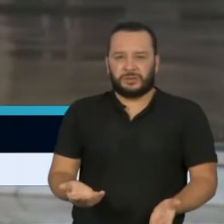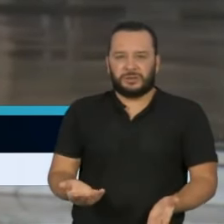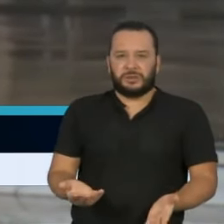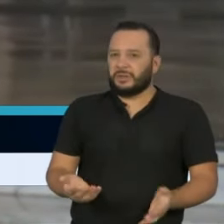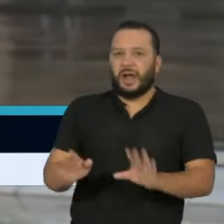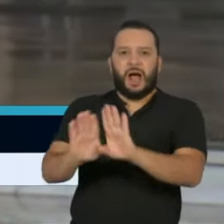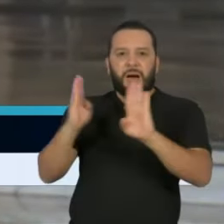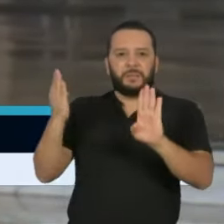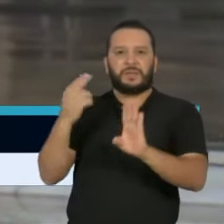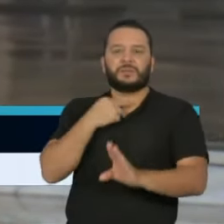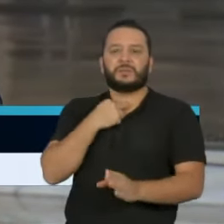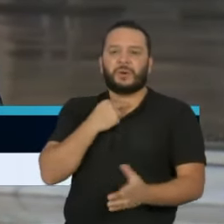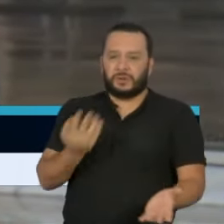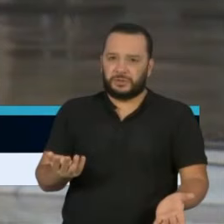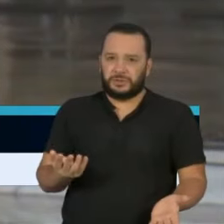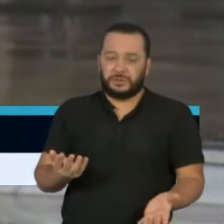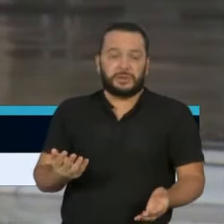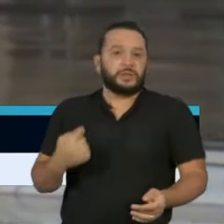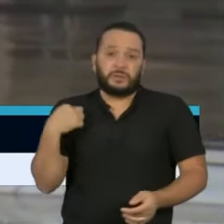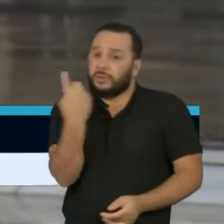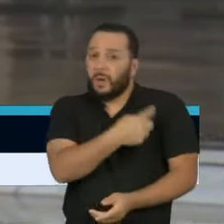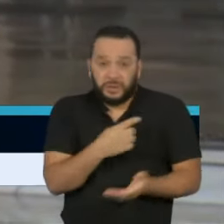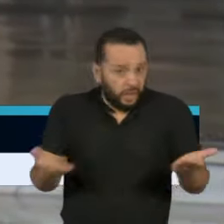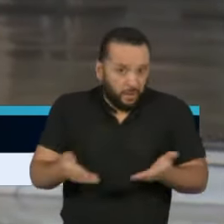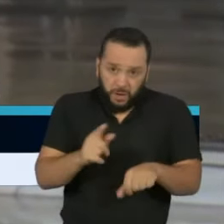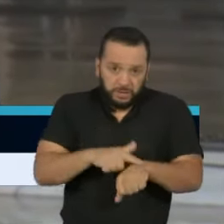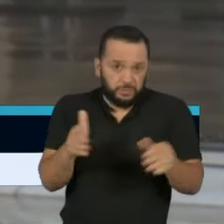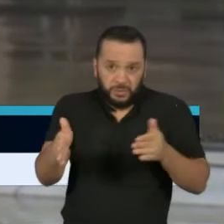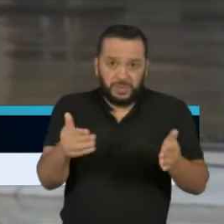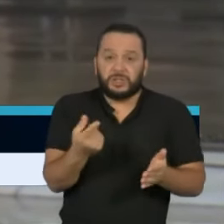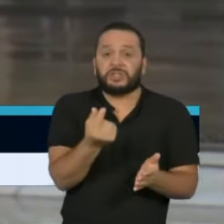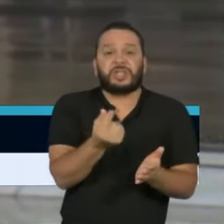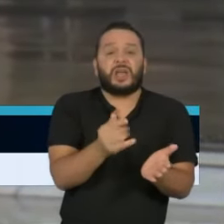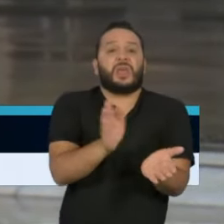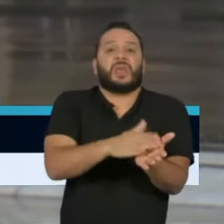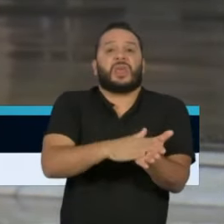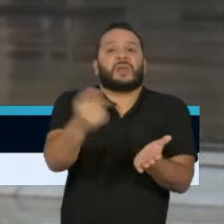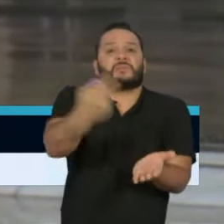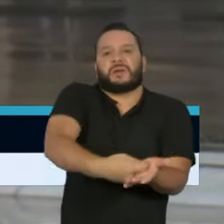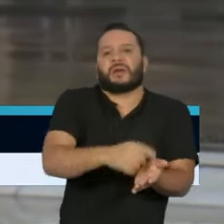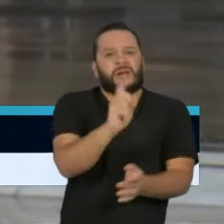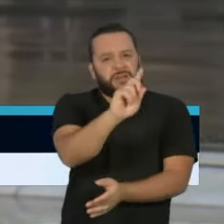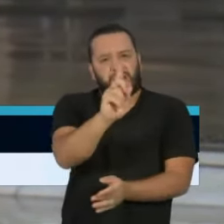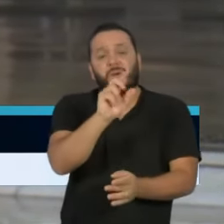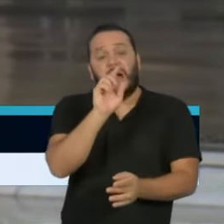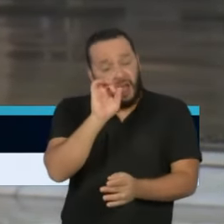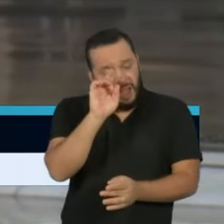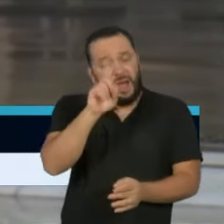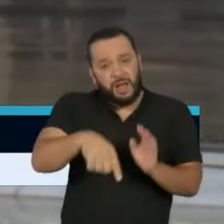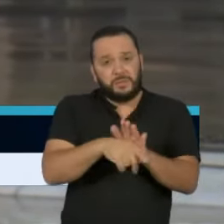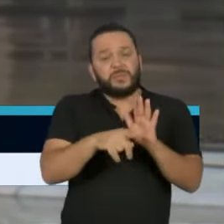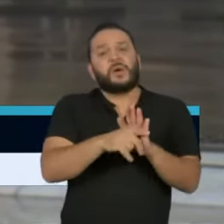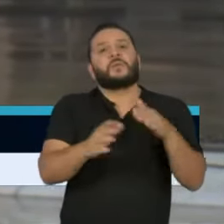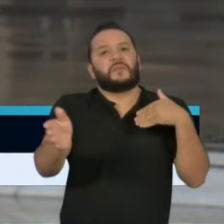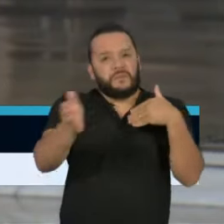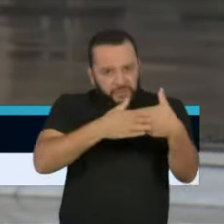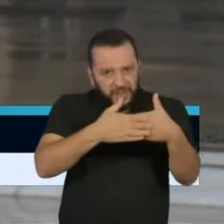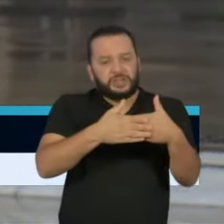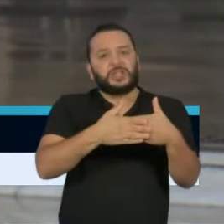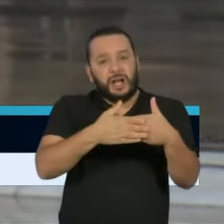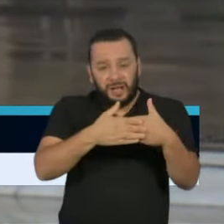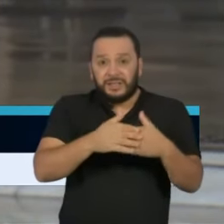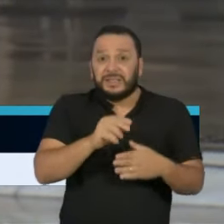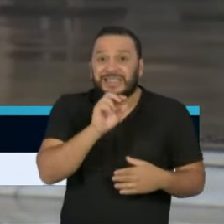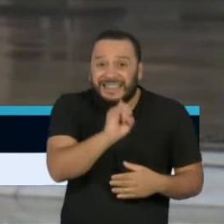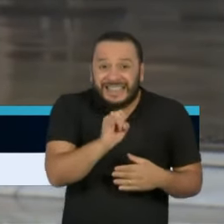como querer arrecadar com esse momento. Não, a orientação é lacrar e, na reincidência, lacrar e caçar o